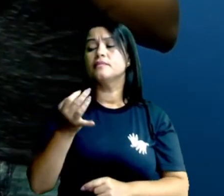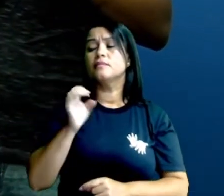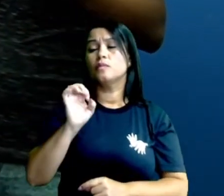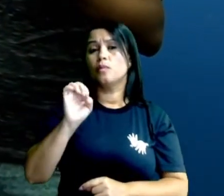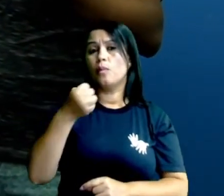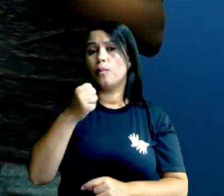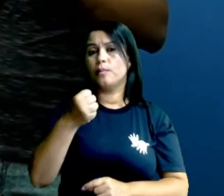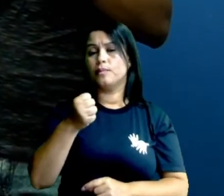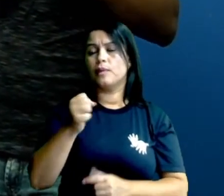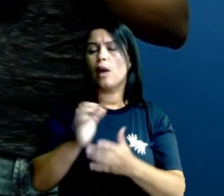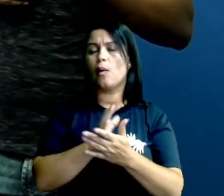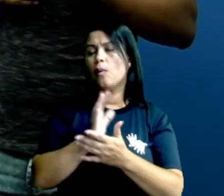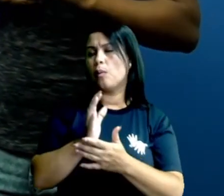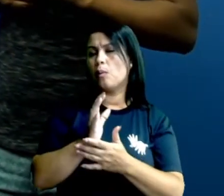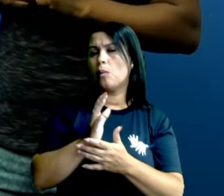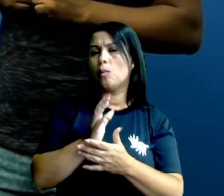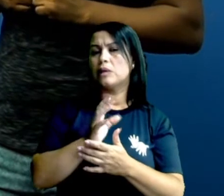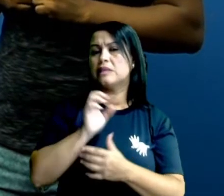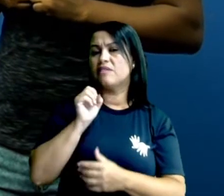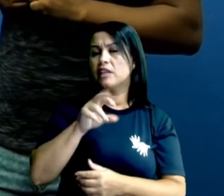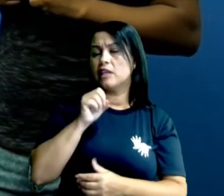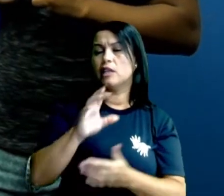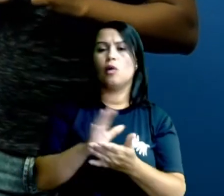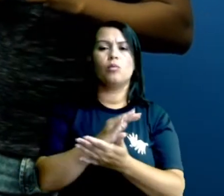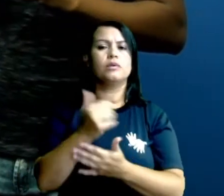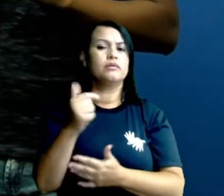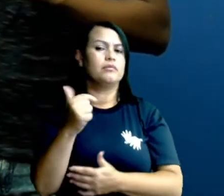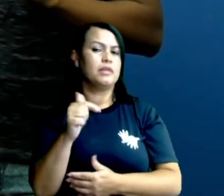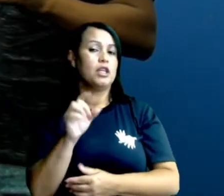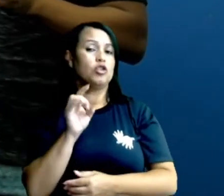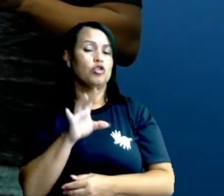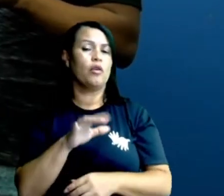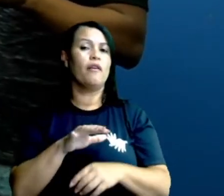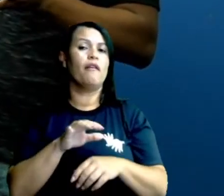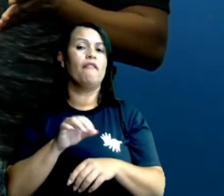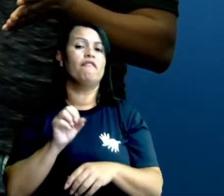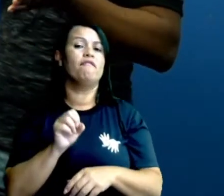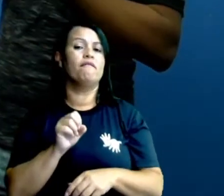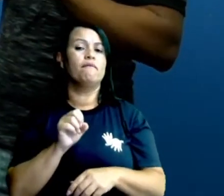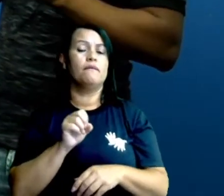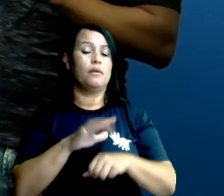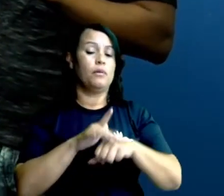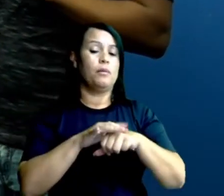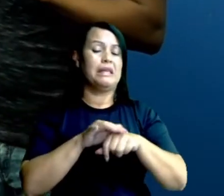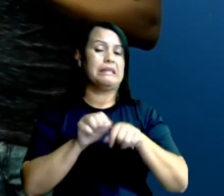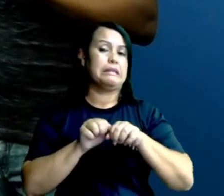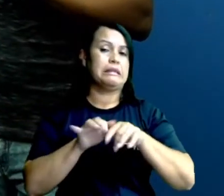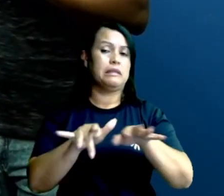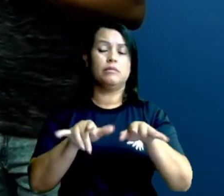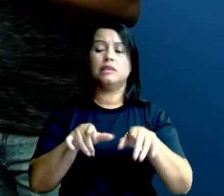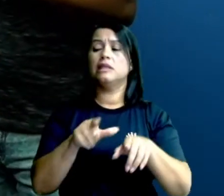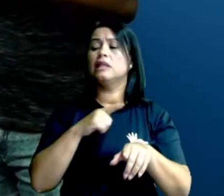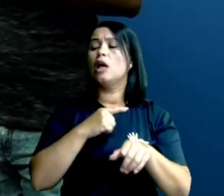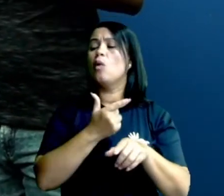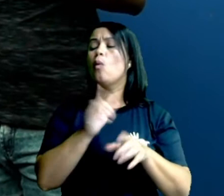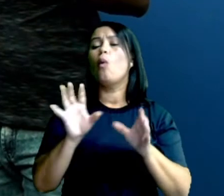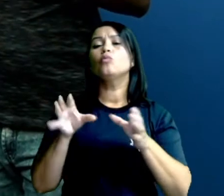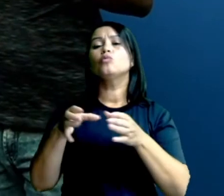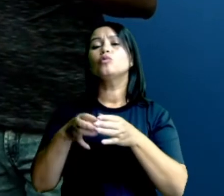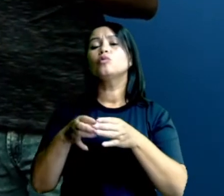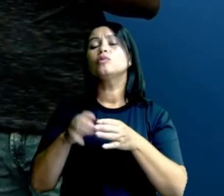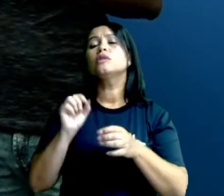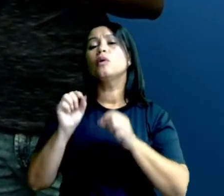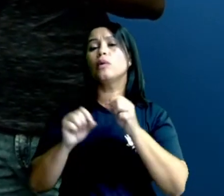algumas espécies são peçonhentas e outras missoras de doenças. Já o outro grupo são os